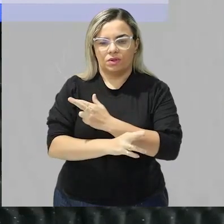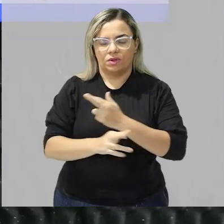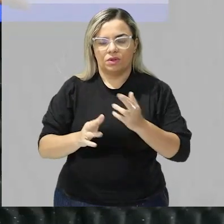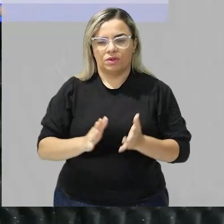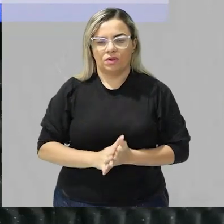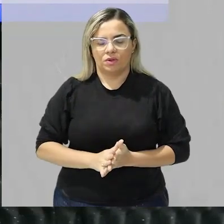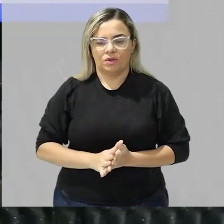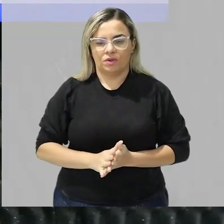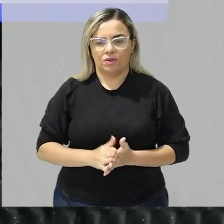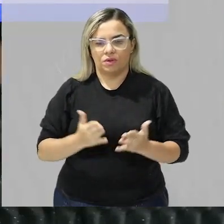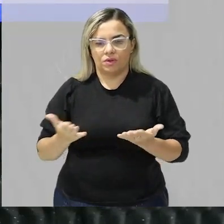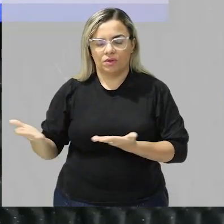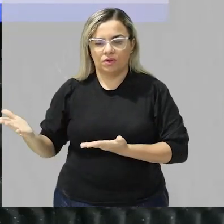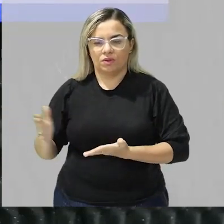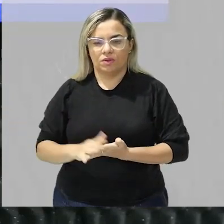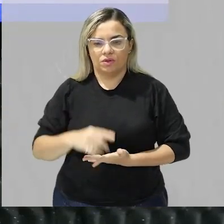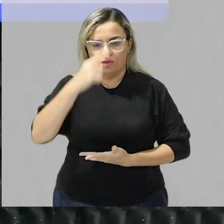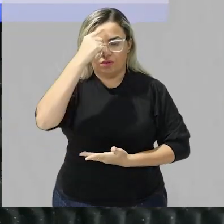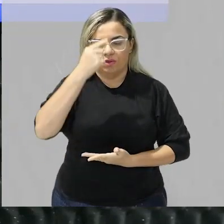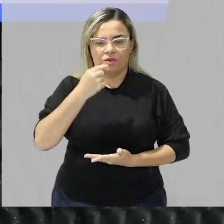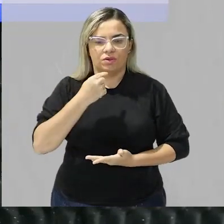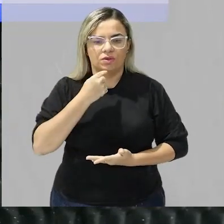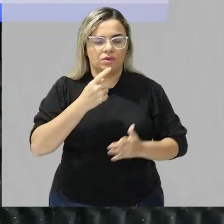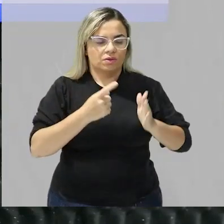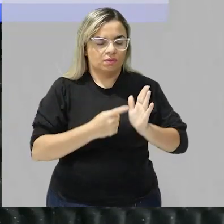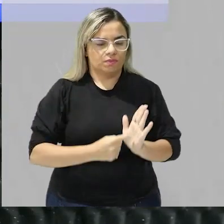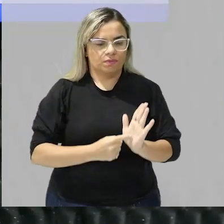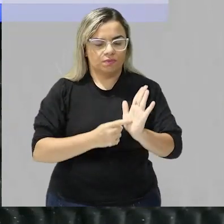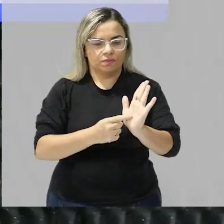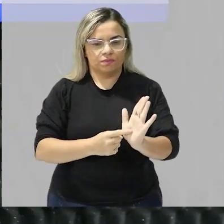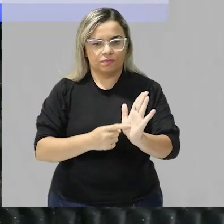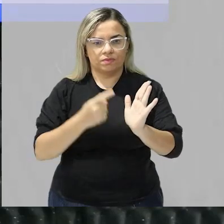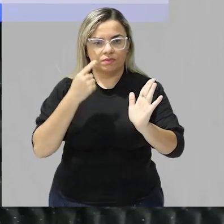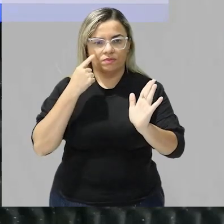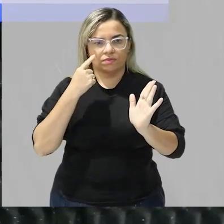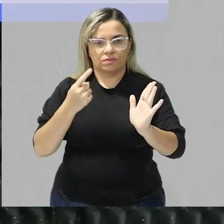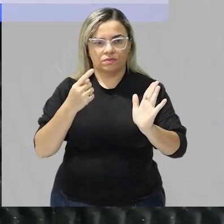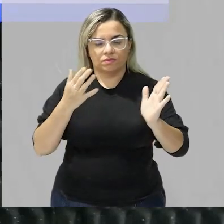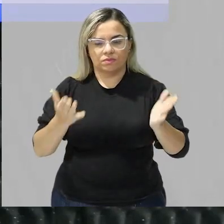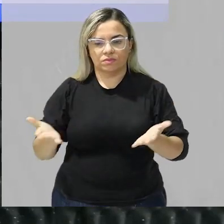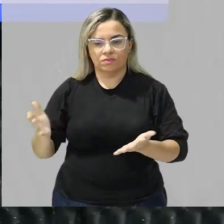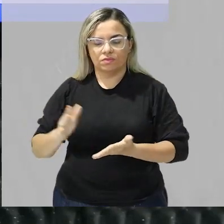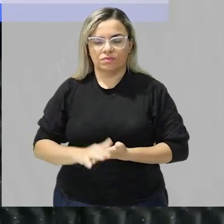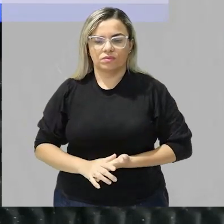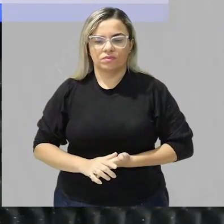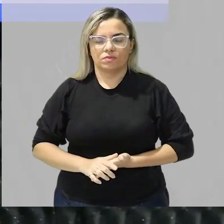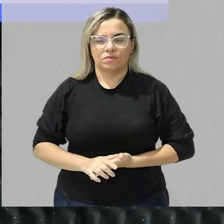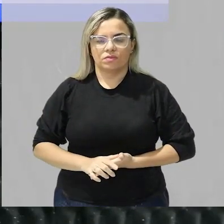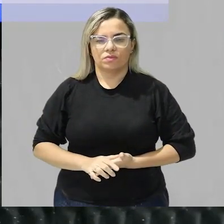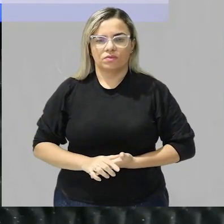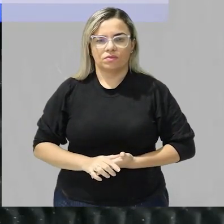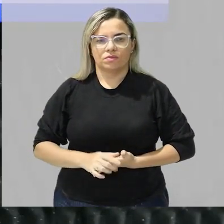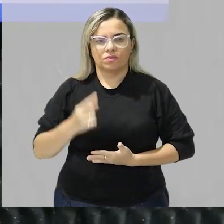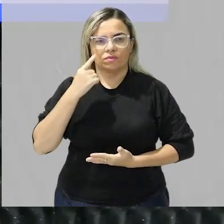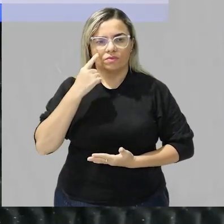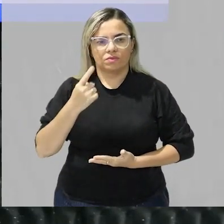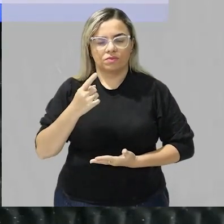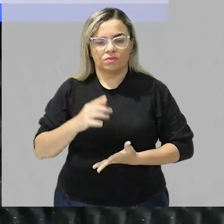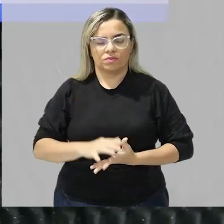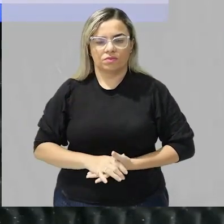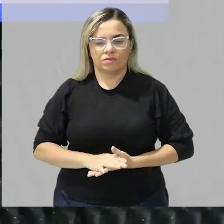esqueminha que eu acabei de apresentar aqui para vocês tá veja se eu tenho olha só